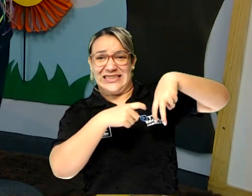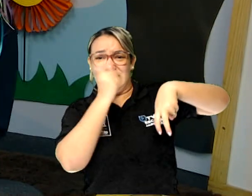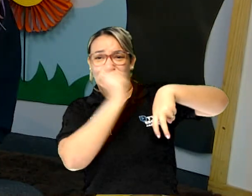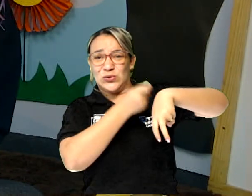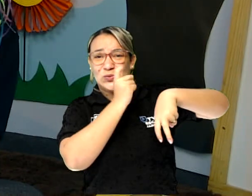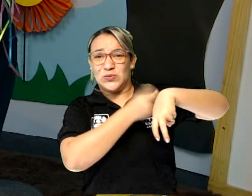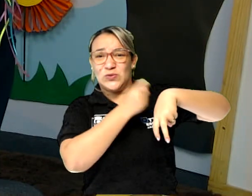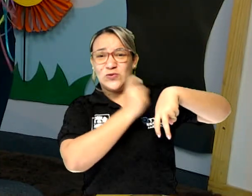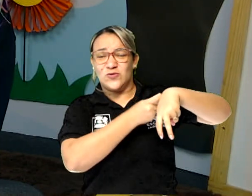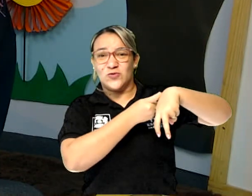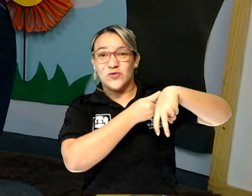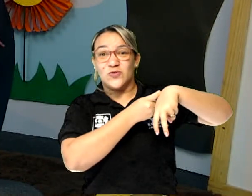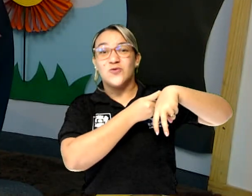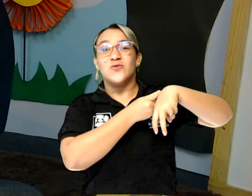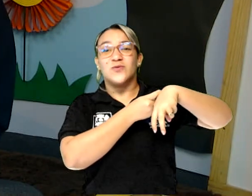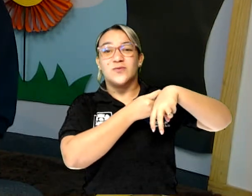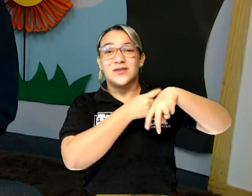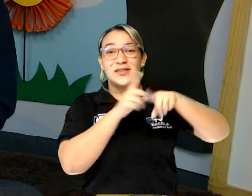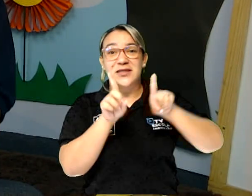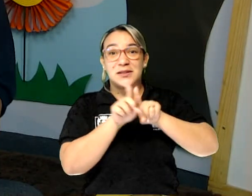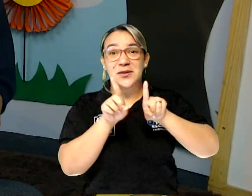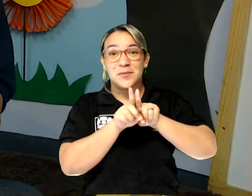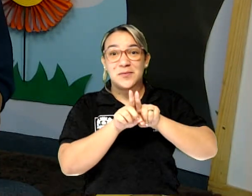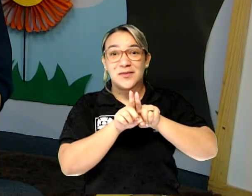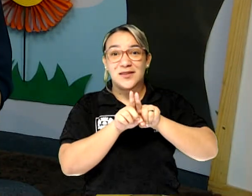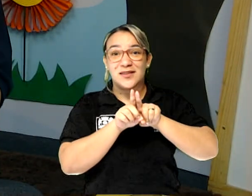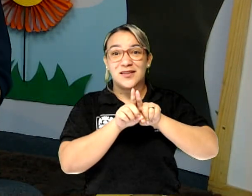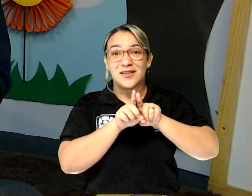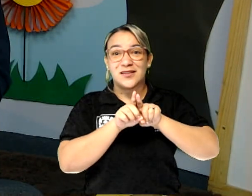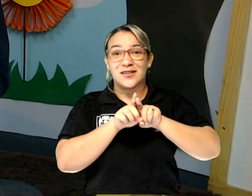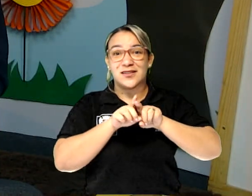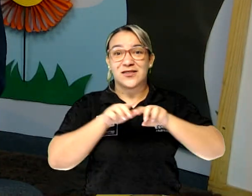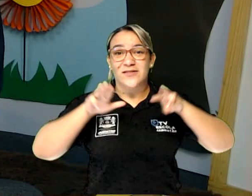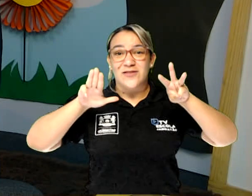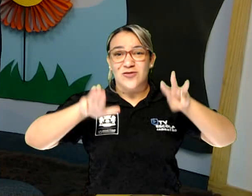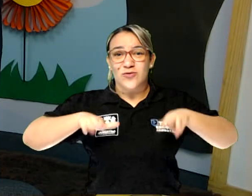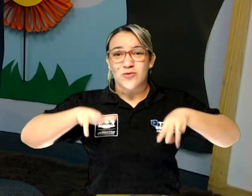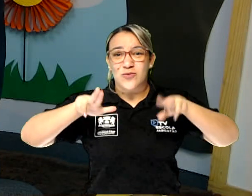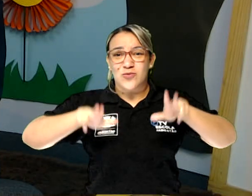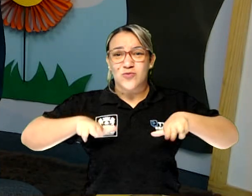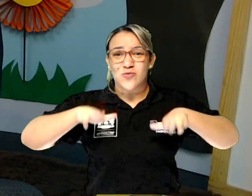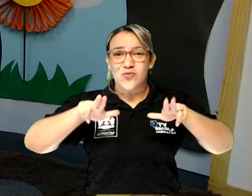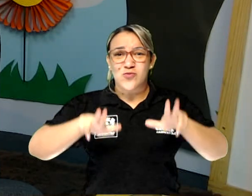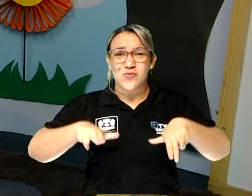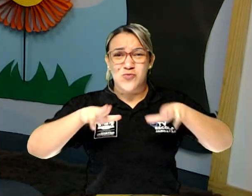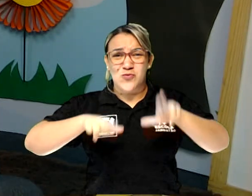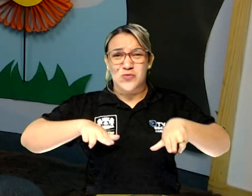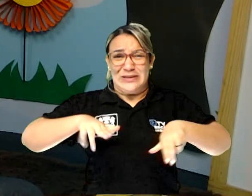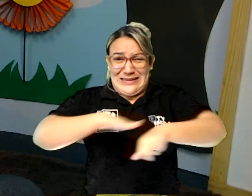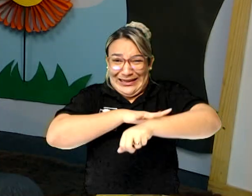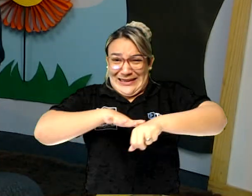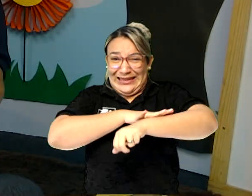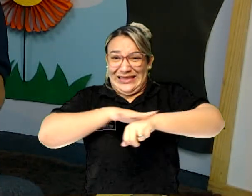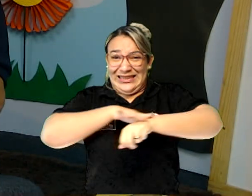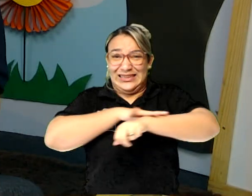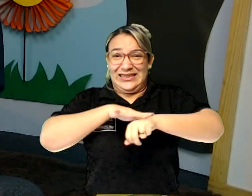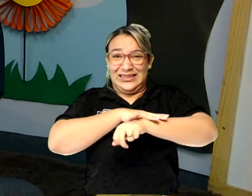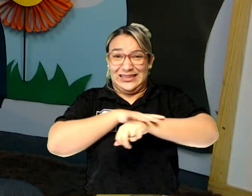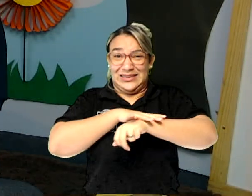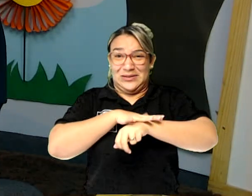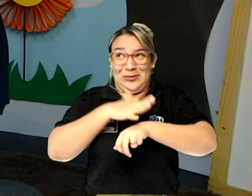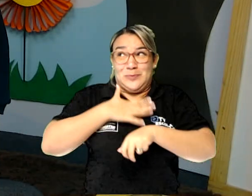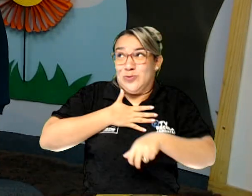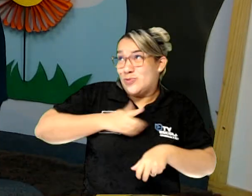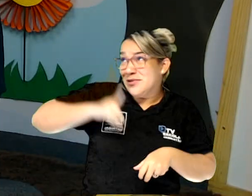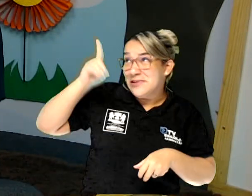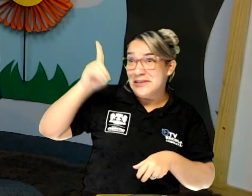E por último, garras terríveis e uma perna cabeluda. Meu Deus,